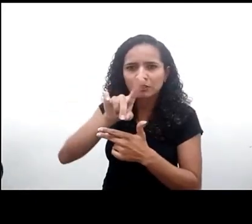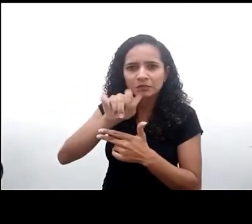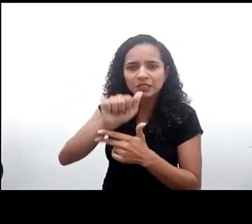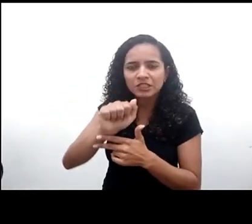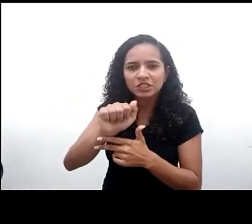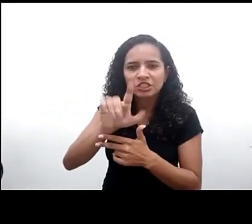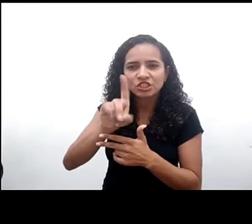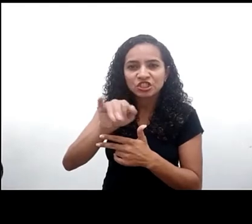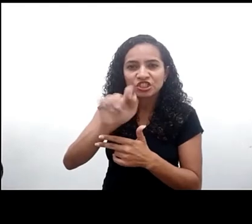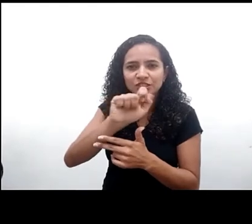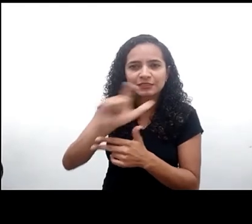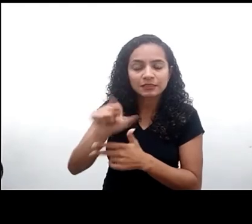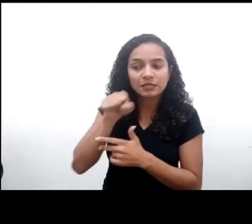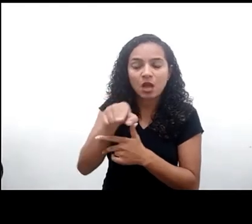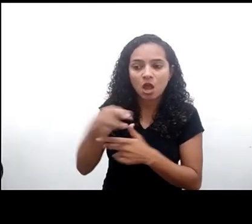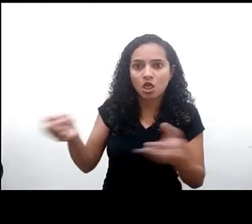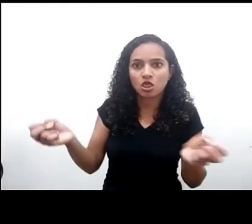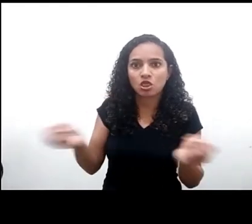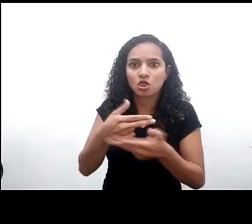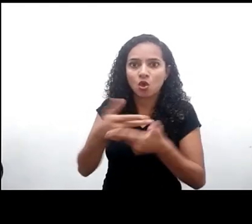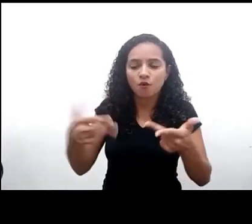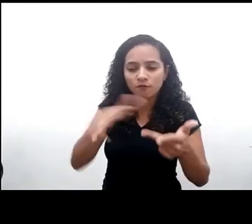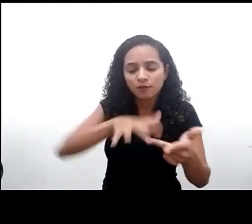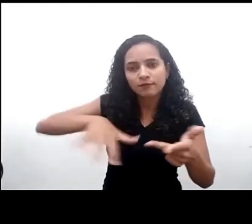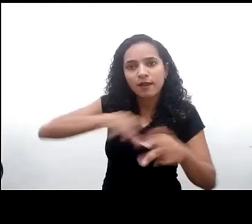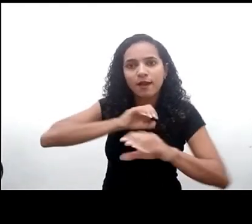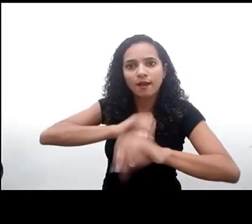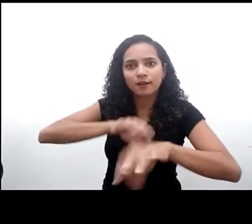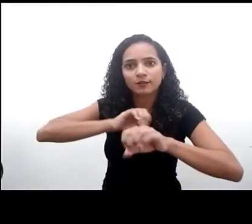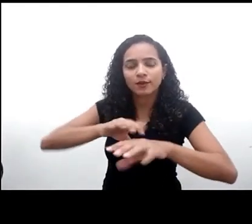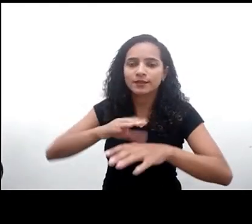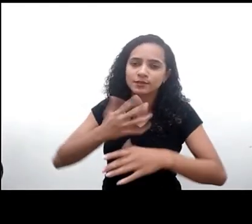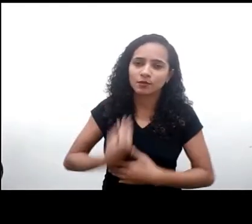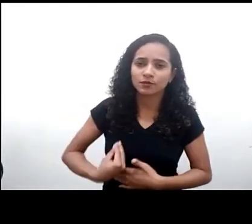protagonismo inovador na educação das crianças e adolescentes.